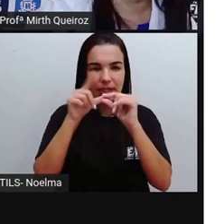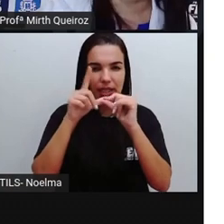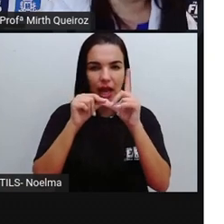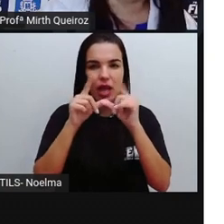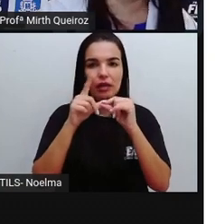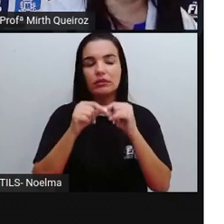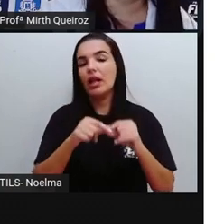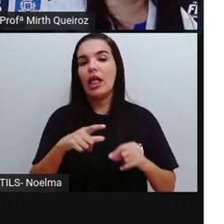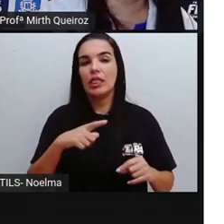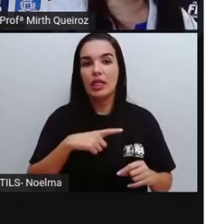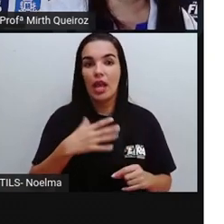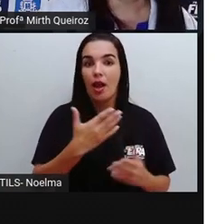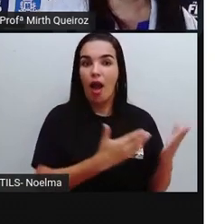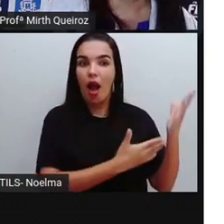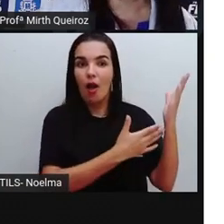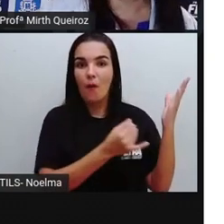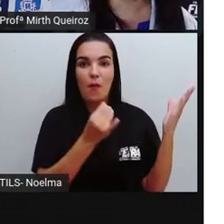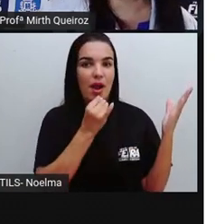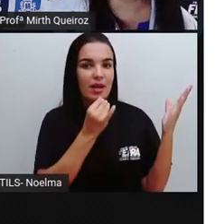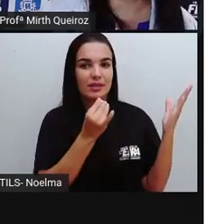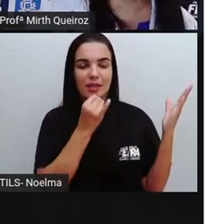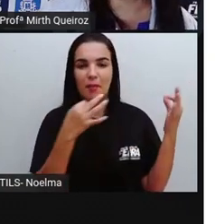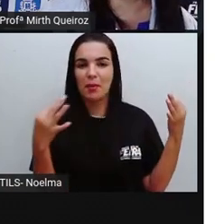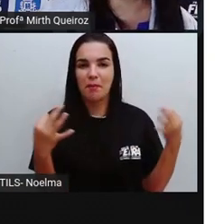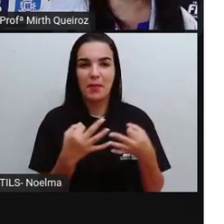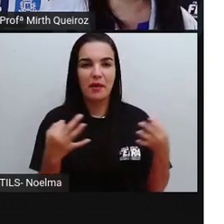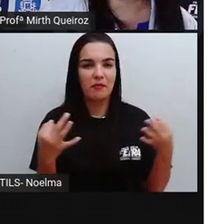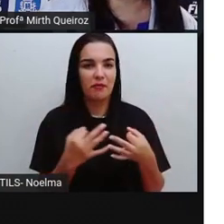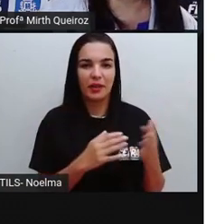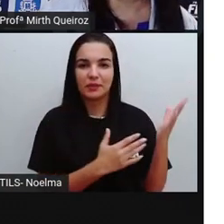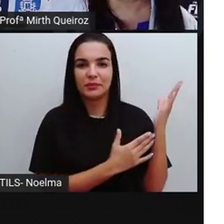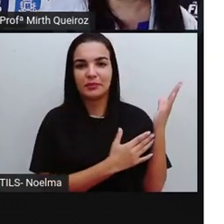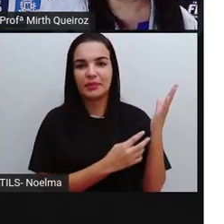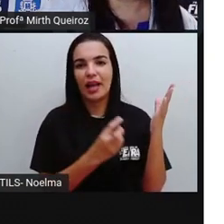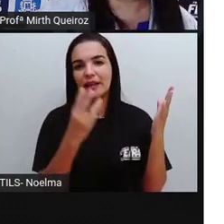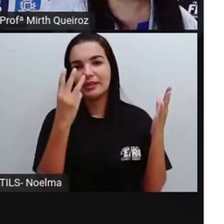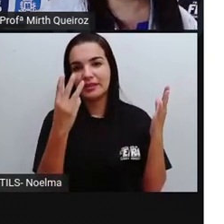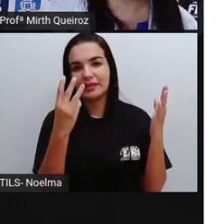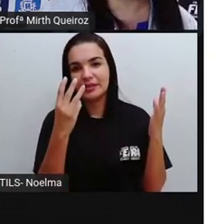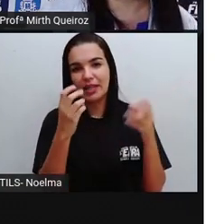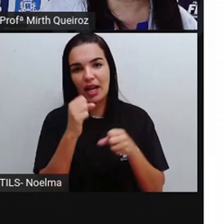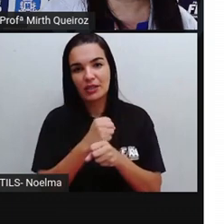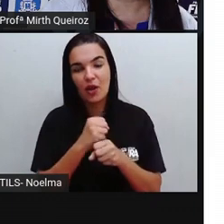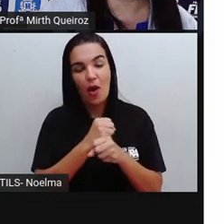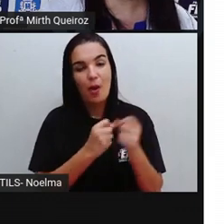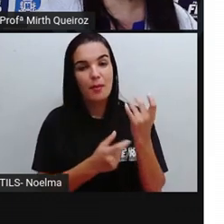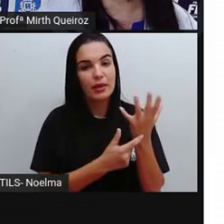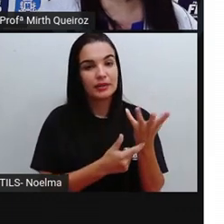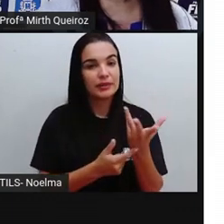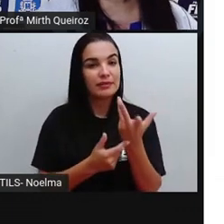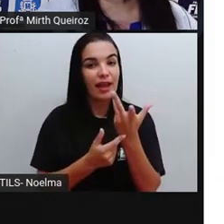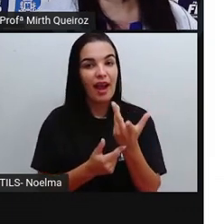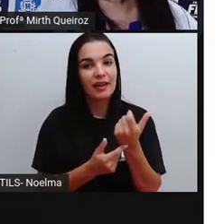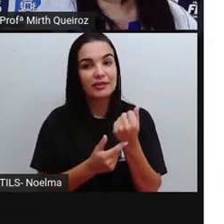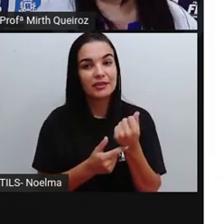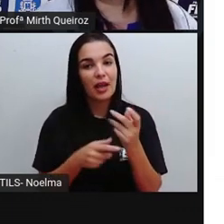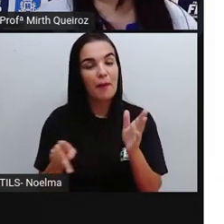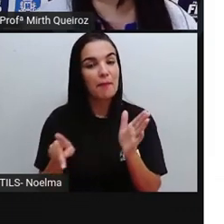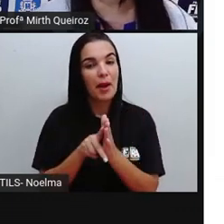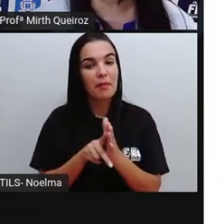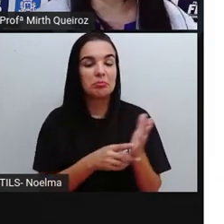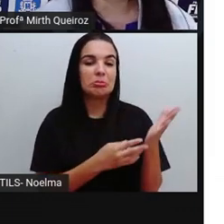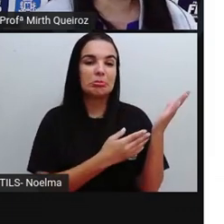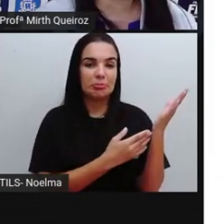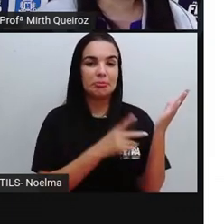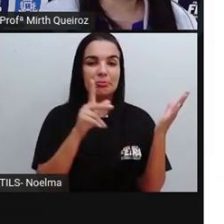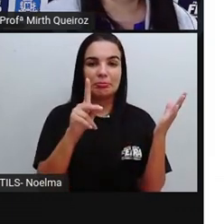São um ótimo exemplo. E, nesse sentido, nós temos aí, abaixo, três obras do Paz,